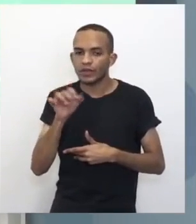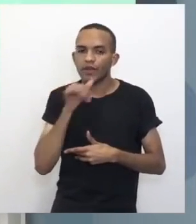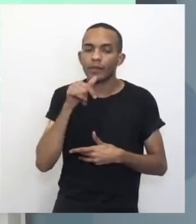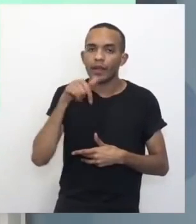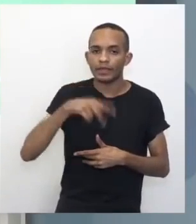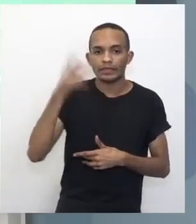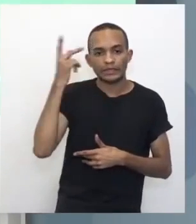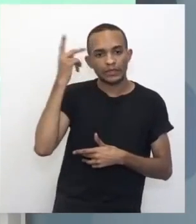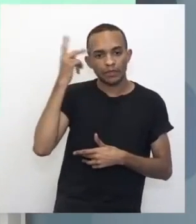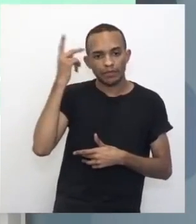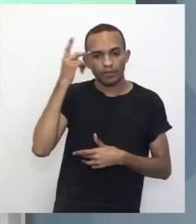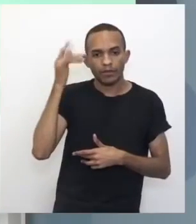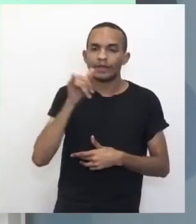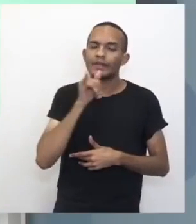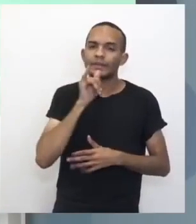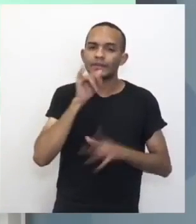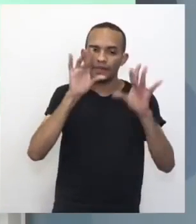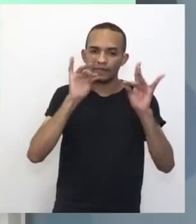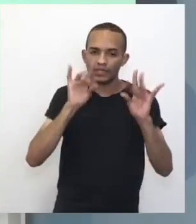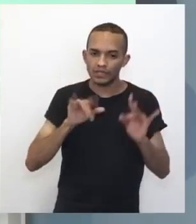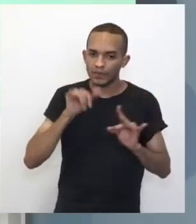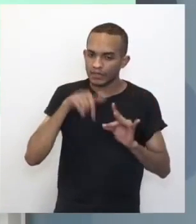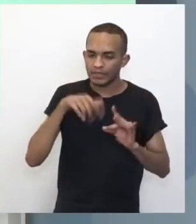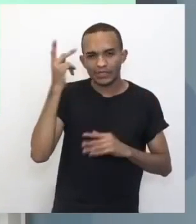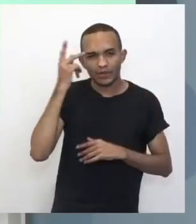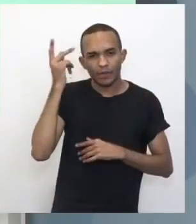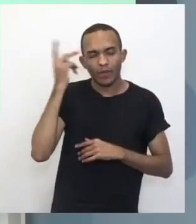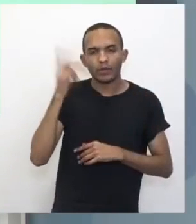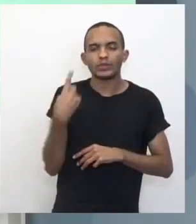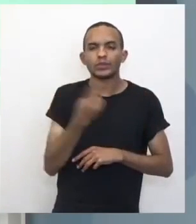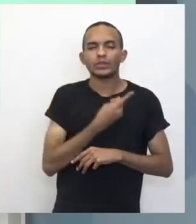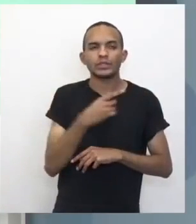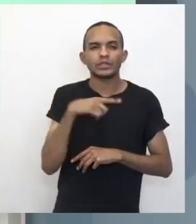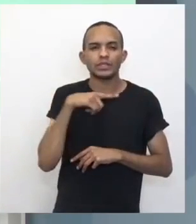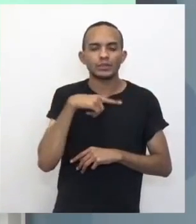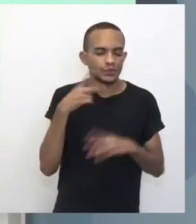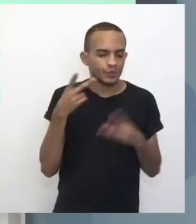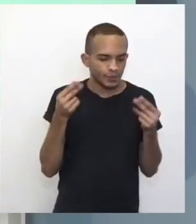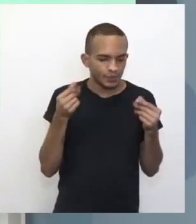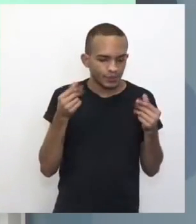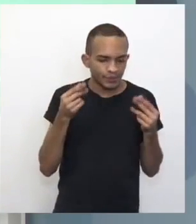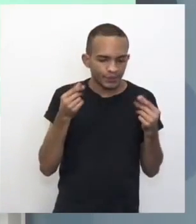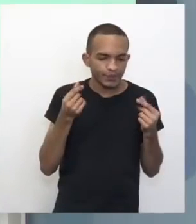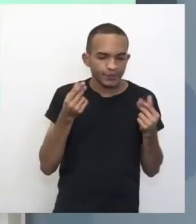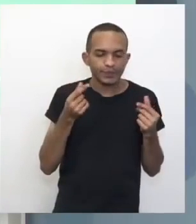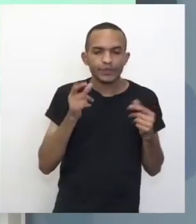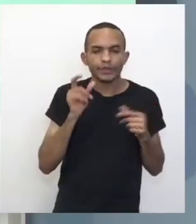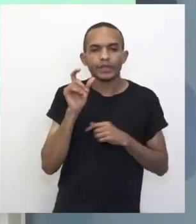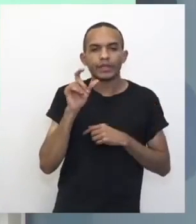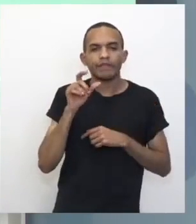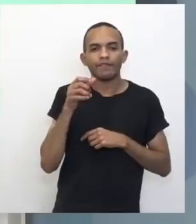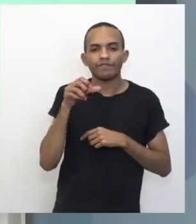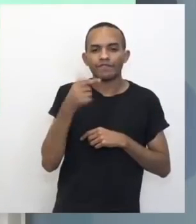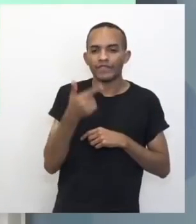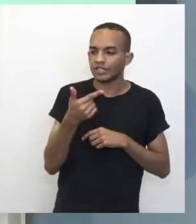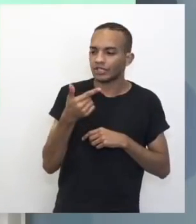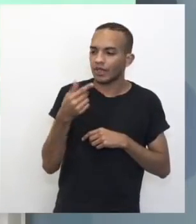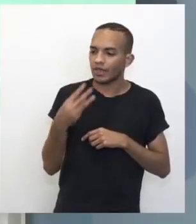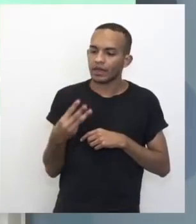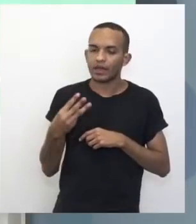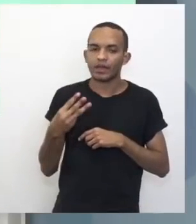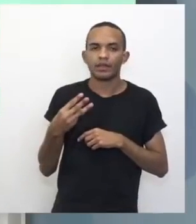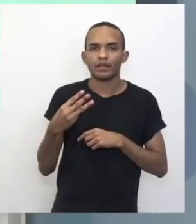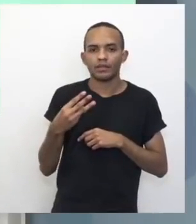eu peguei a definição. Aqui em São Paulo, nós temos como latitude 23 graus.